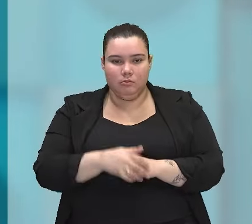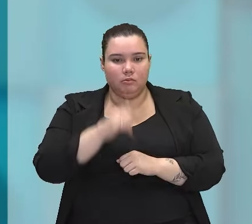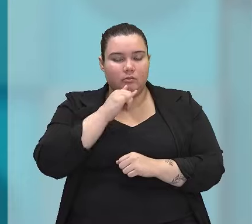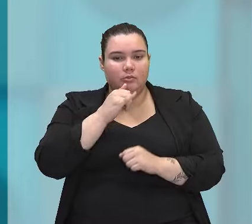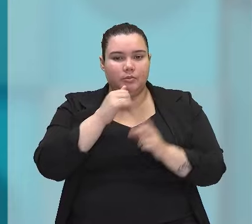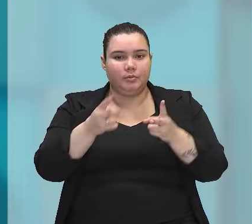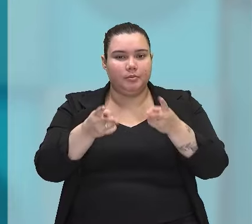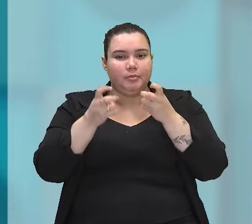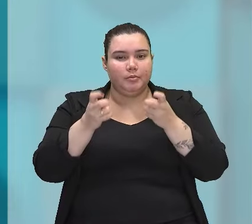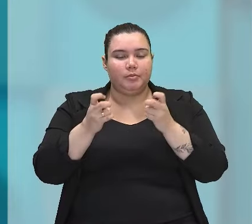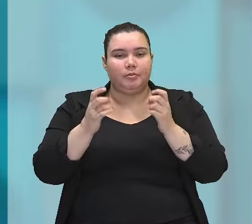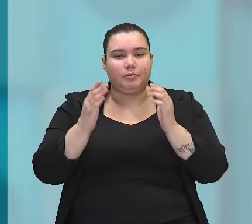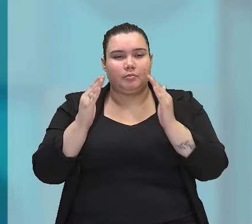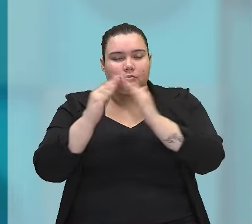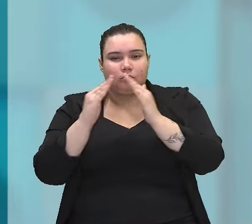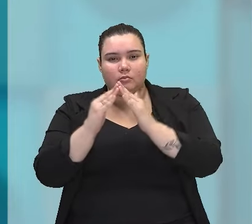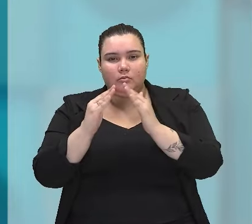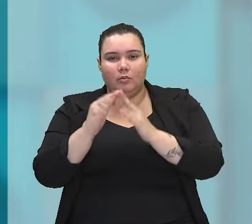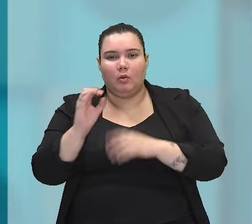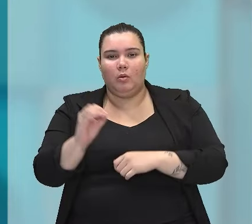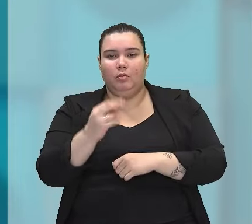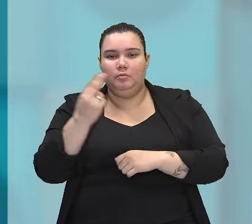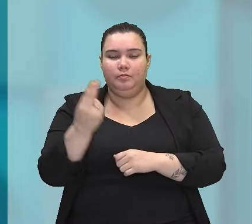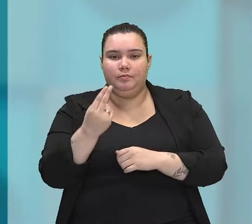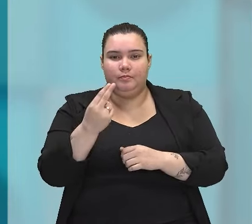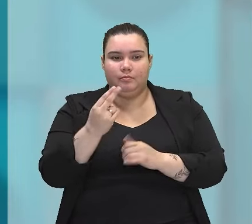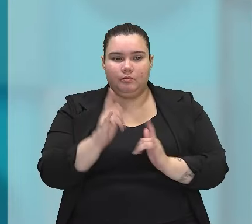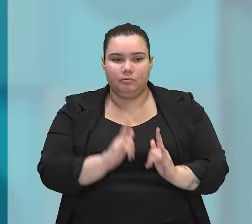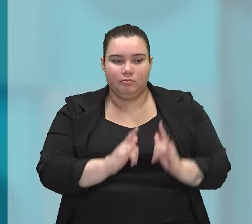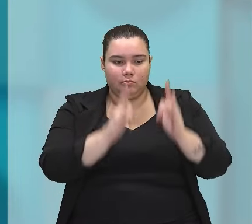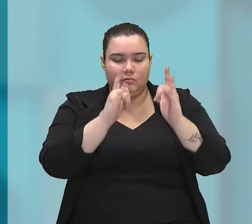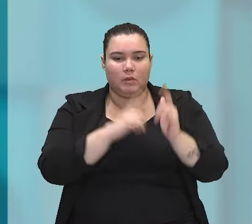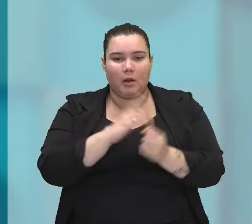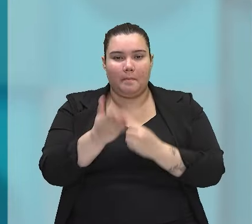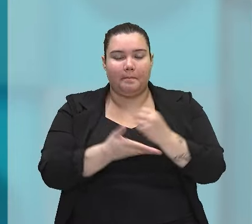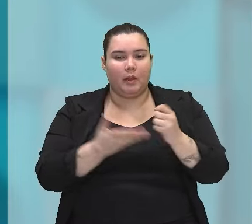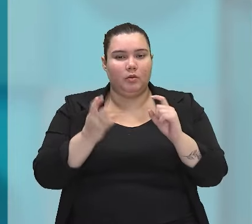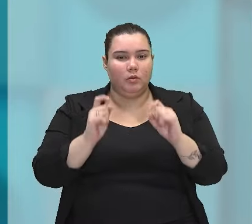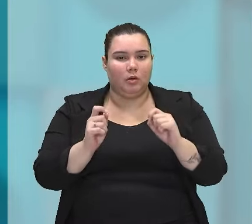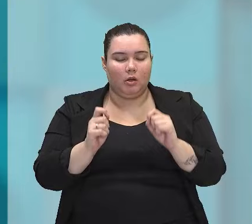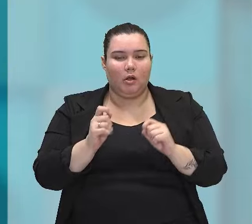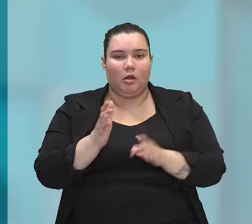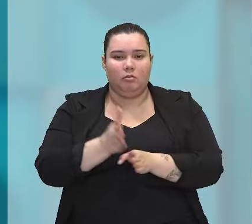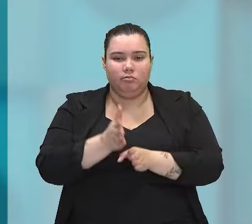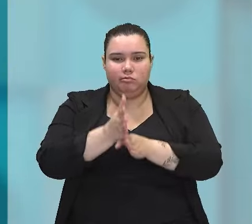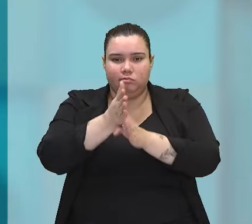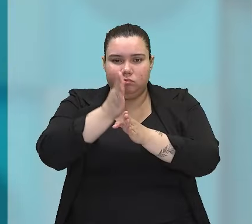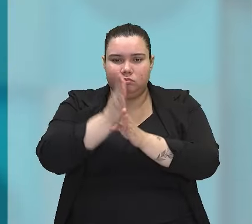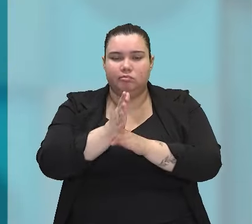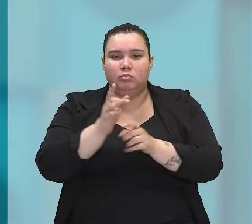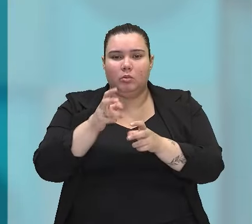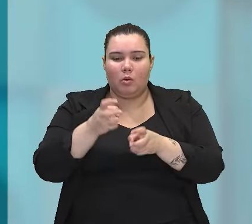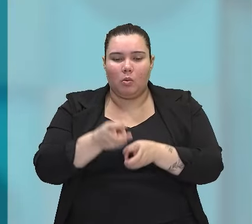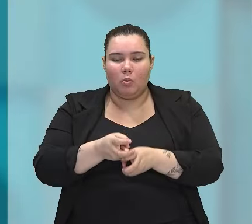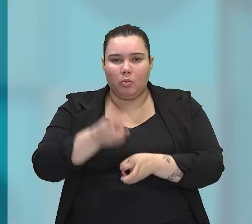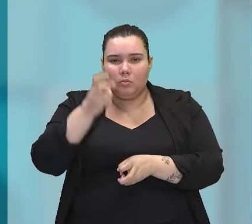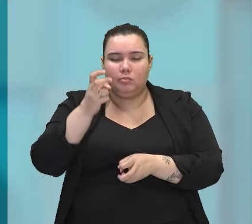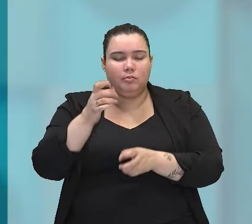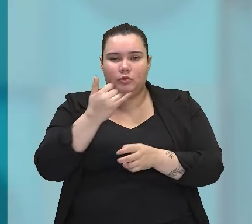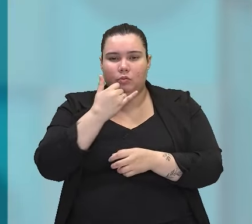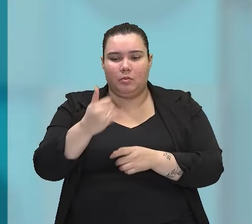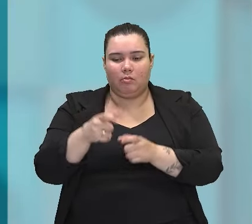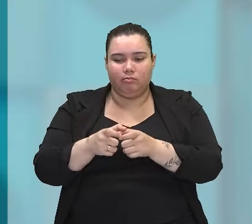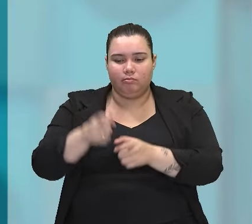uma casa, possui uma estrutura base. As paredes, tijolos, colunas. Quais são as estruturas do